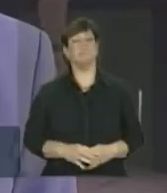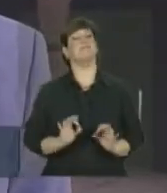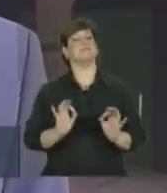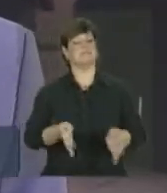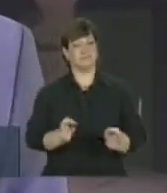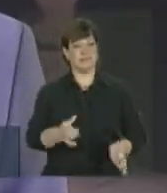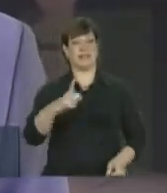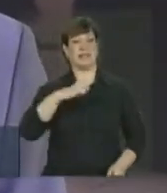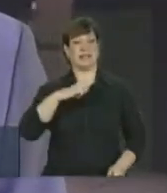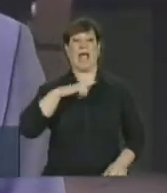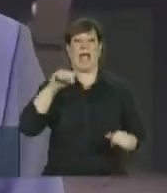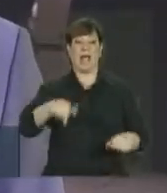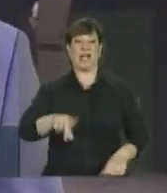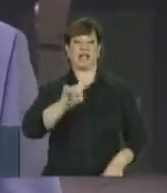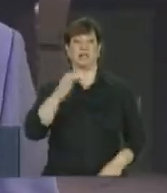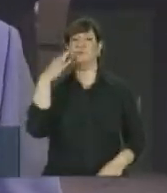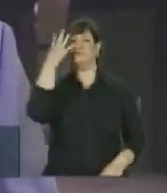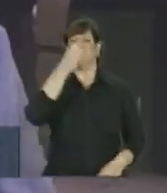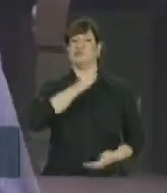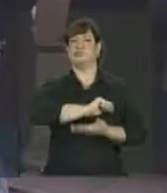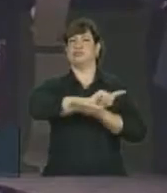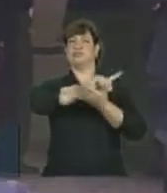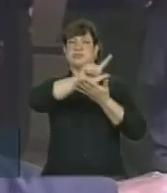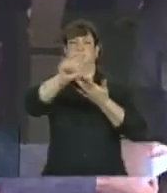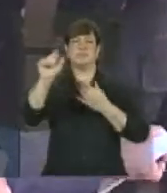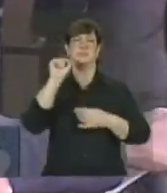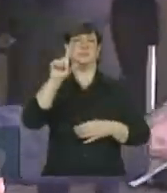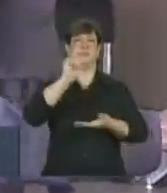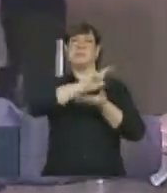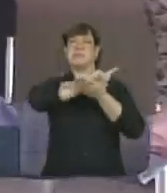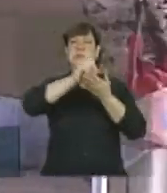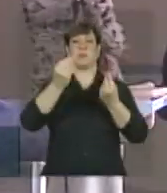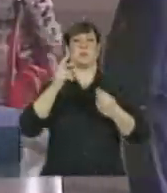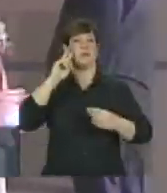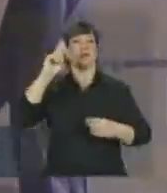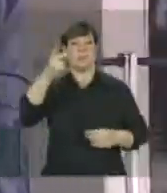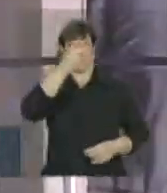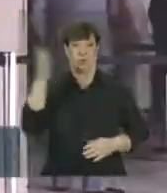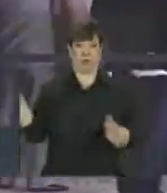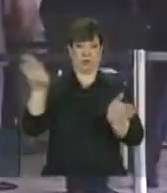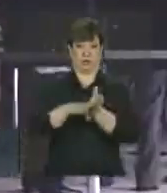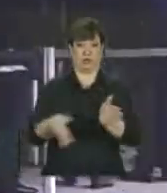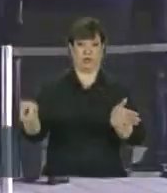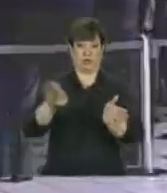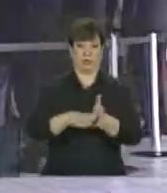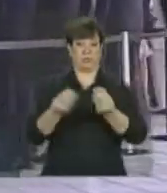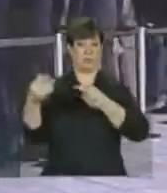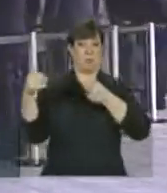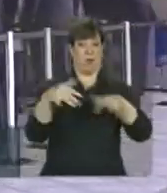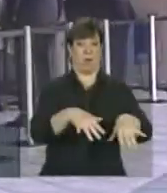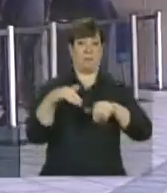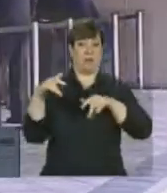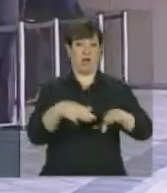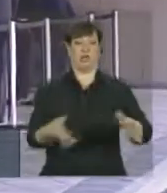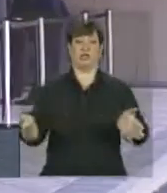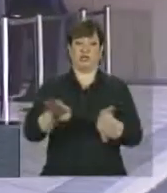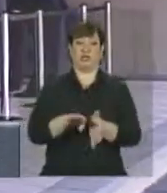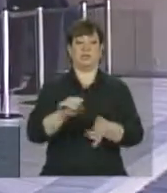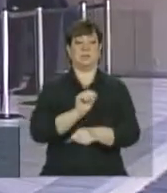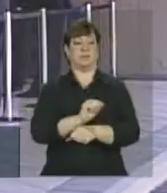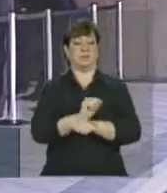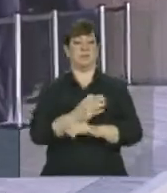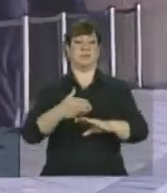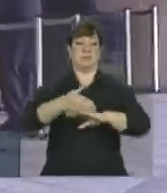Exatamente, Adriana. Faz um dia muito bonito por aqui. Como eu já havia falado, muitas autoridades chegando. A gente pode ver aqui as pessoas aguardando para entrar